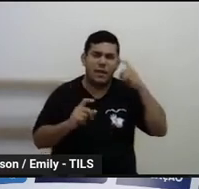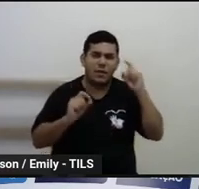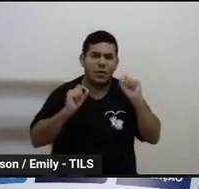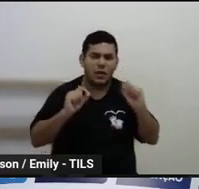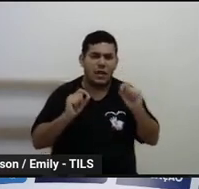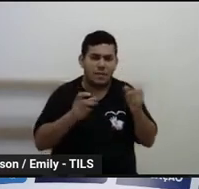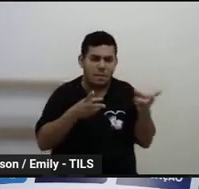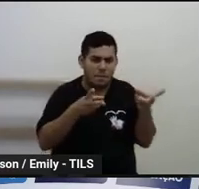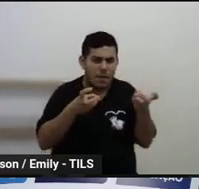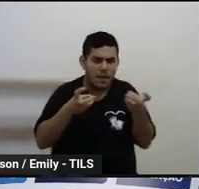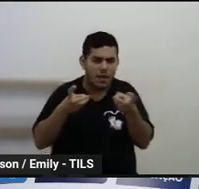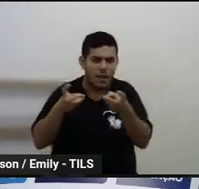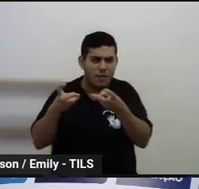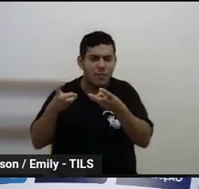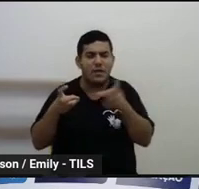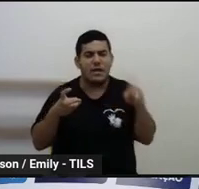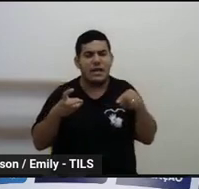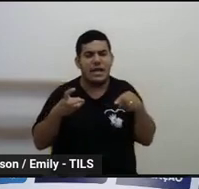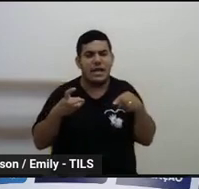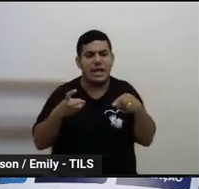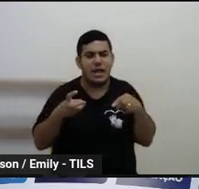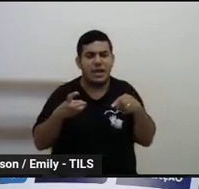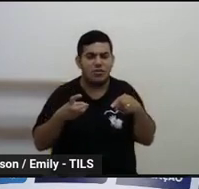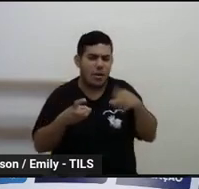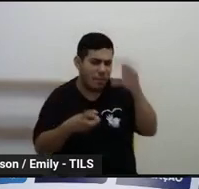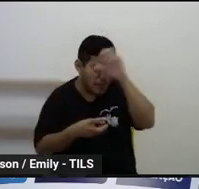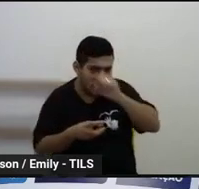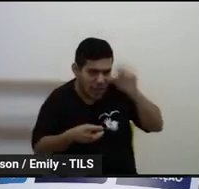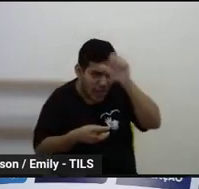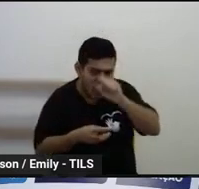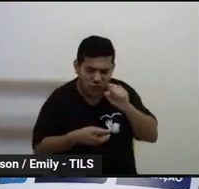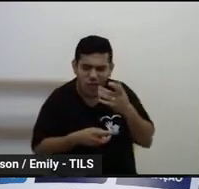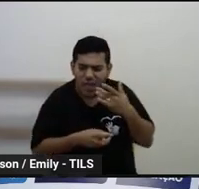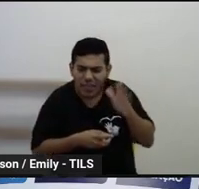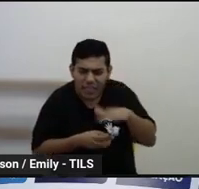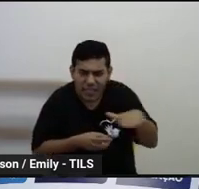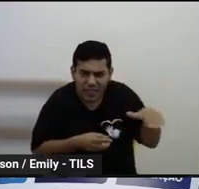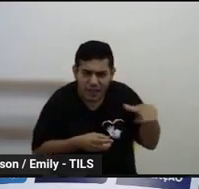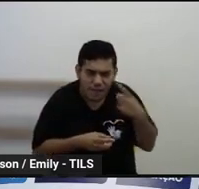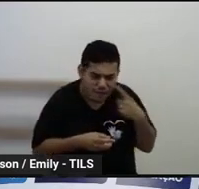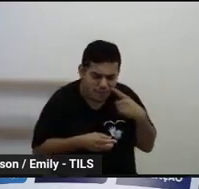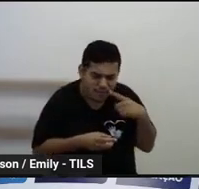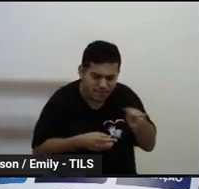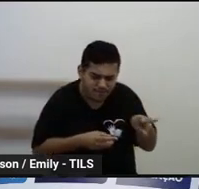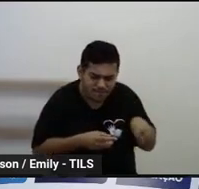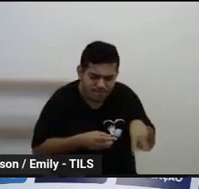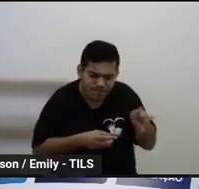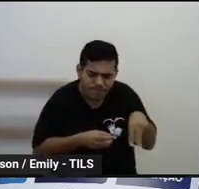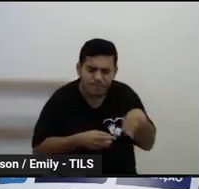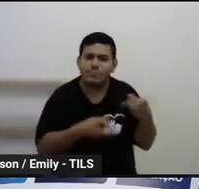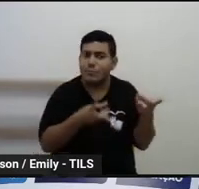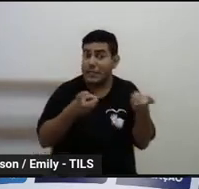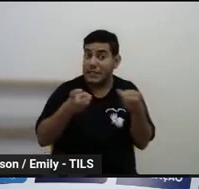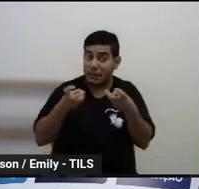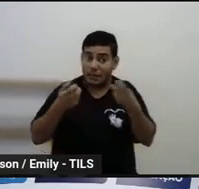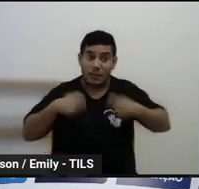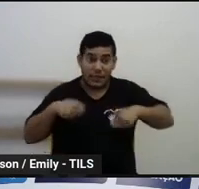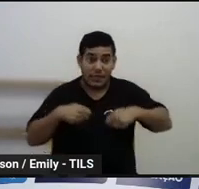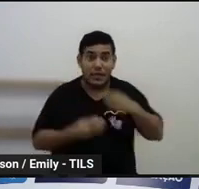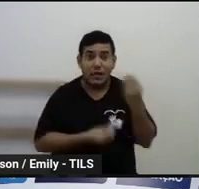observar mesmo a situação de aprendizagem das crianças para, posteriormente, a gente conseguir